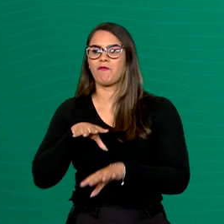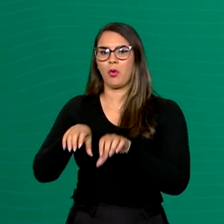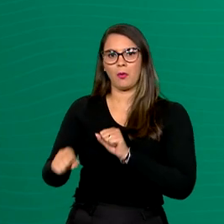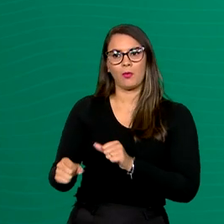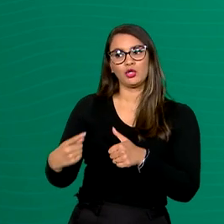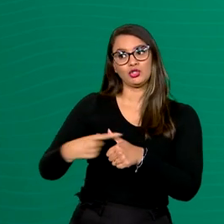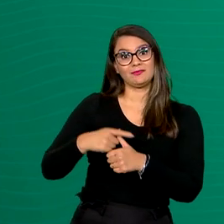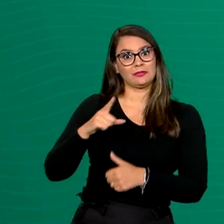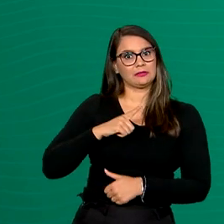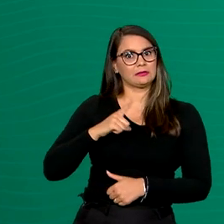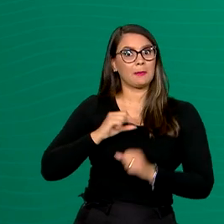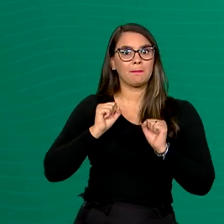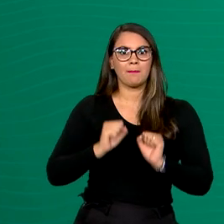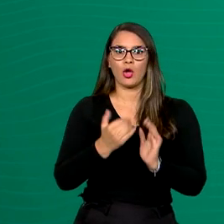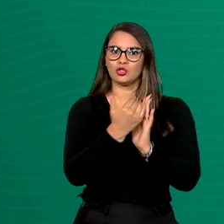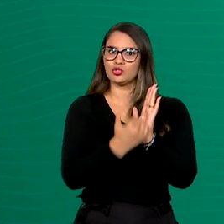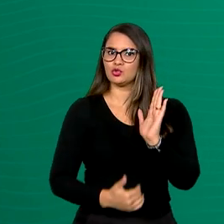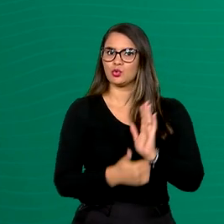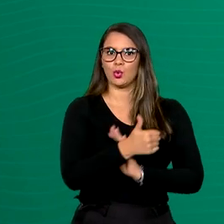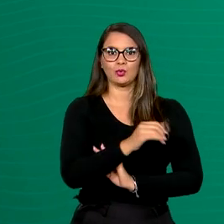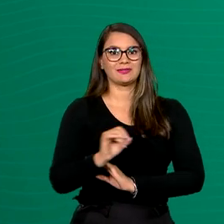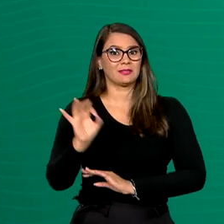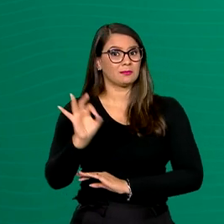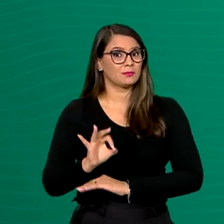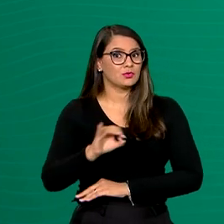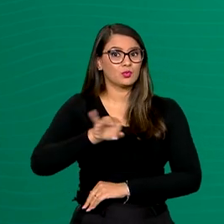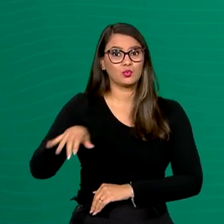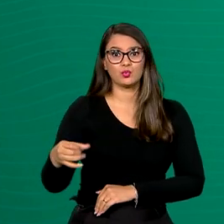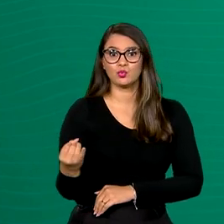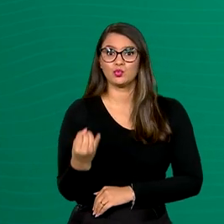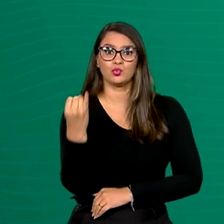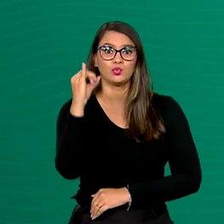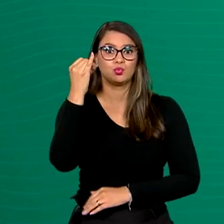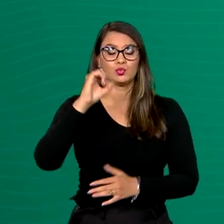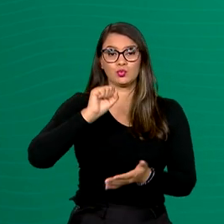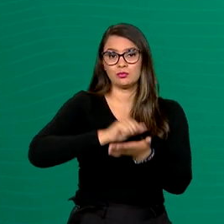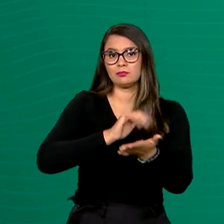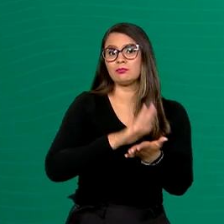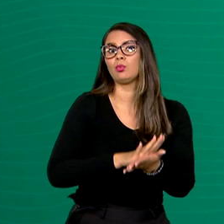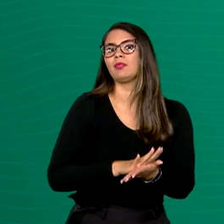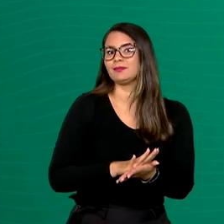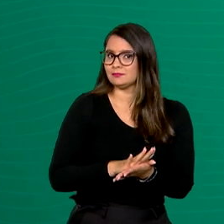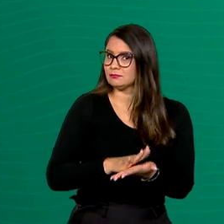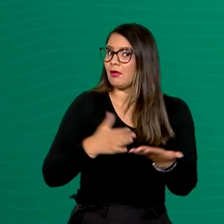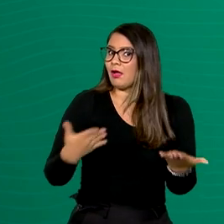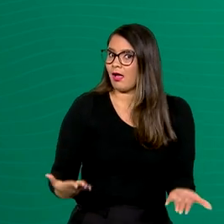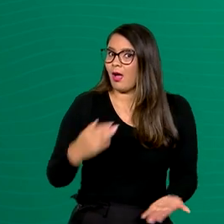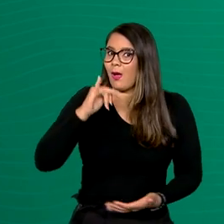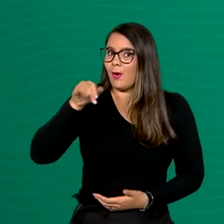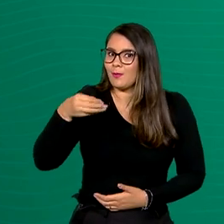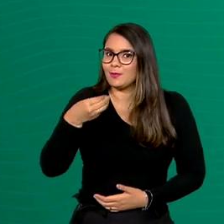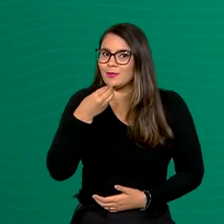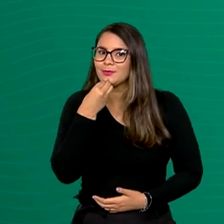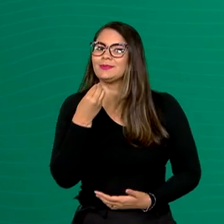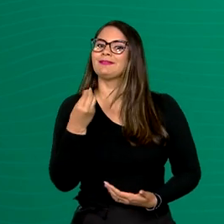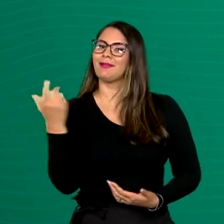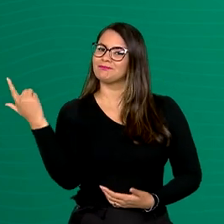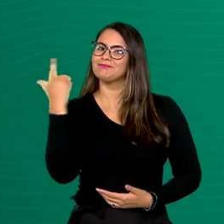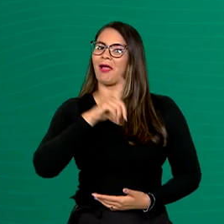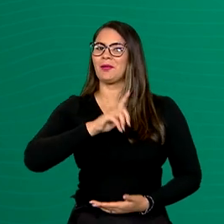poderá ter desconto de 100% dos juros e multas que estão devendo. Então, é uma oportunidade para colocar em dia